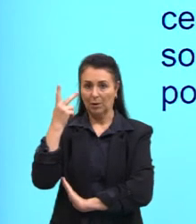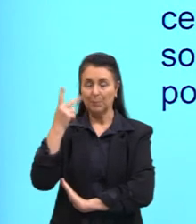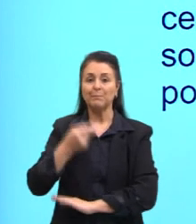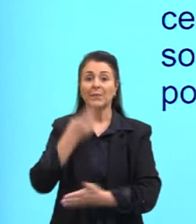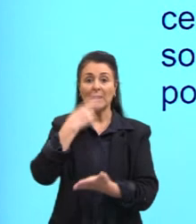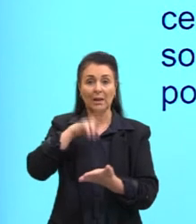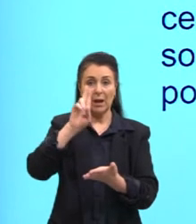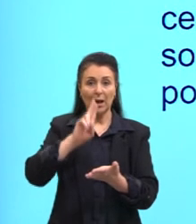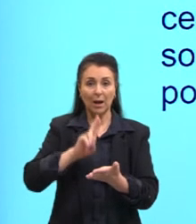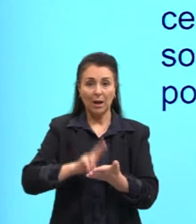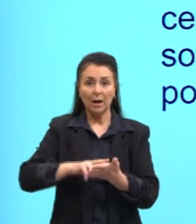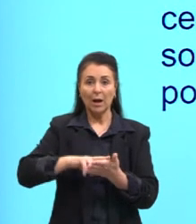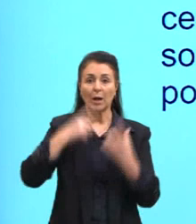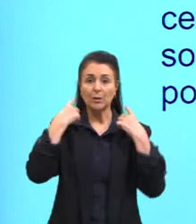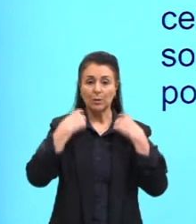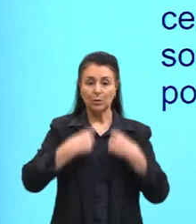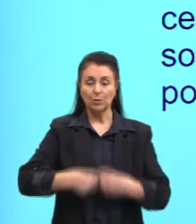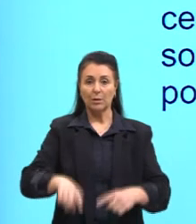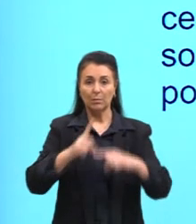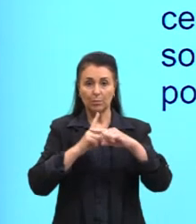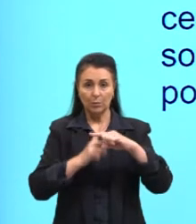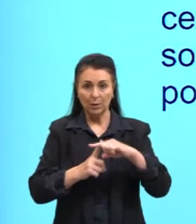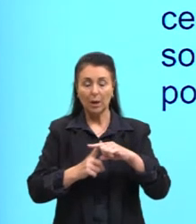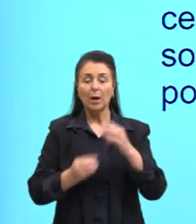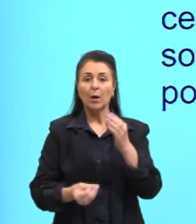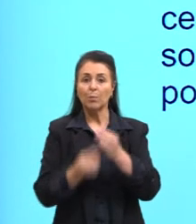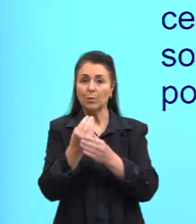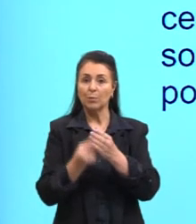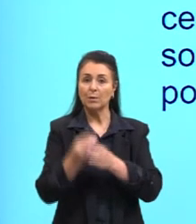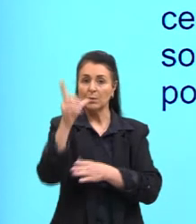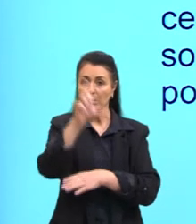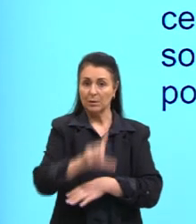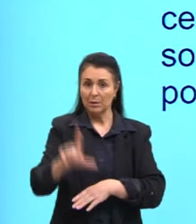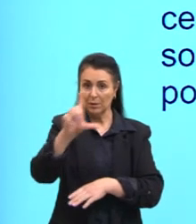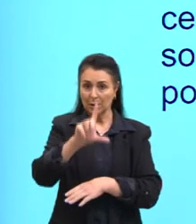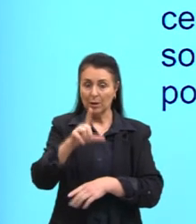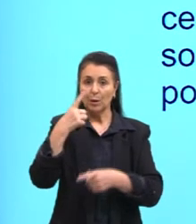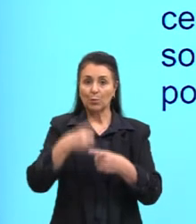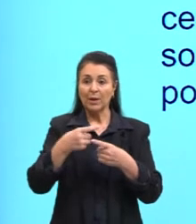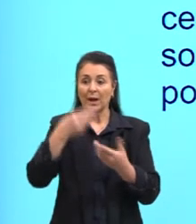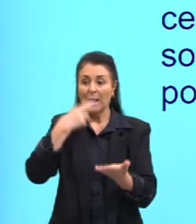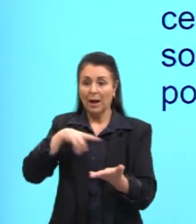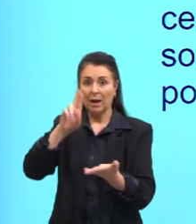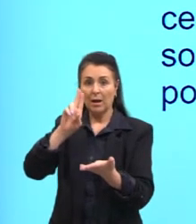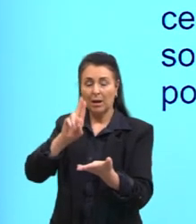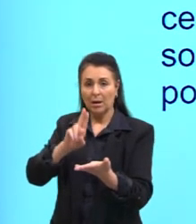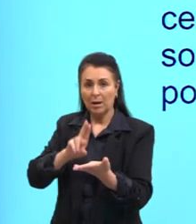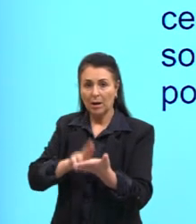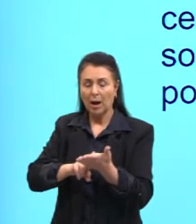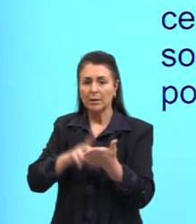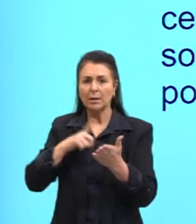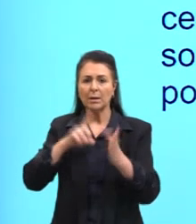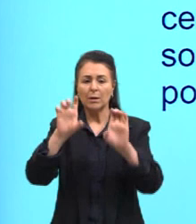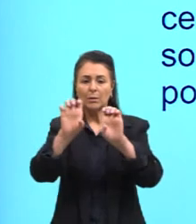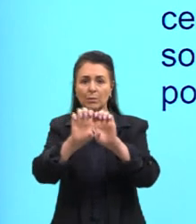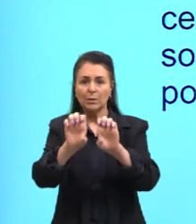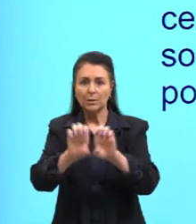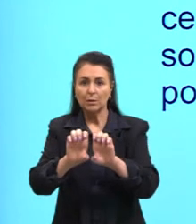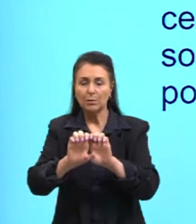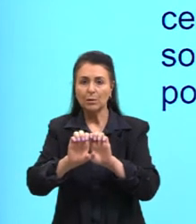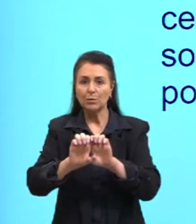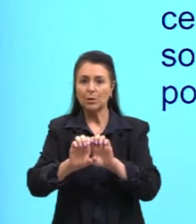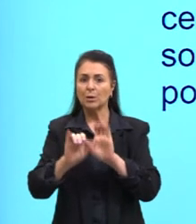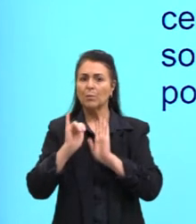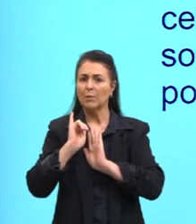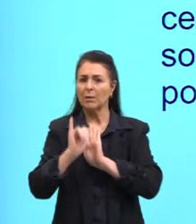reconhecida como uma produção literária. Haja vista que a epístola, que a carta, estrutura-se a partir de uma narrativa em